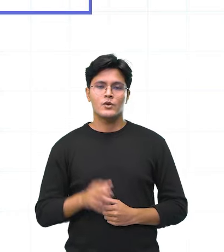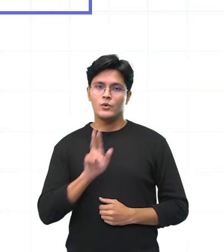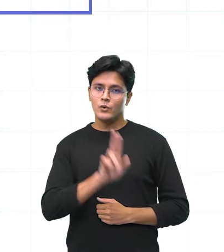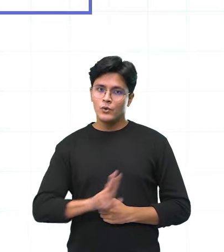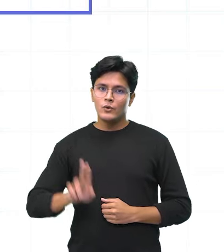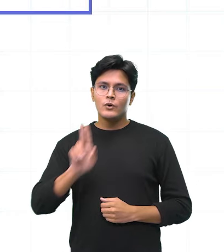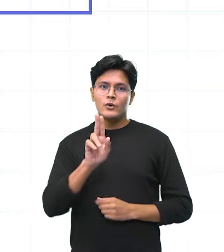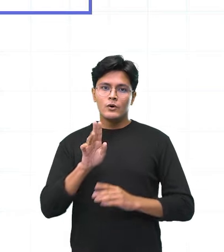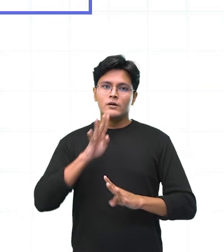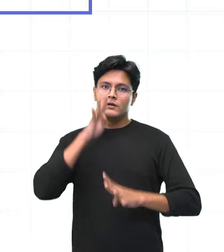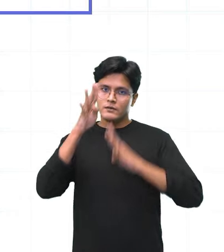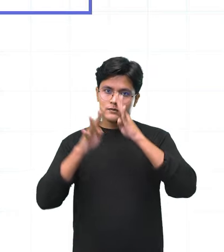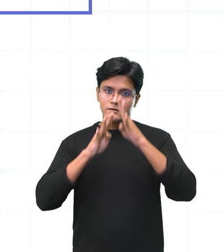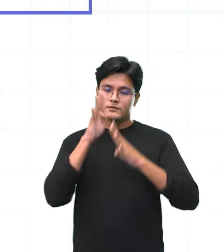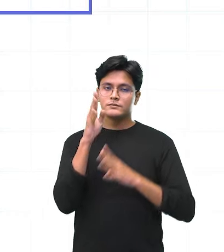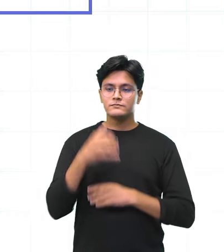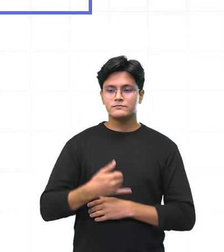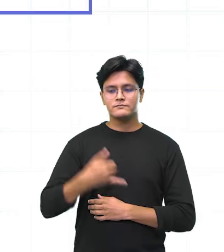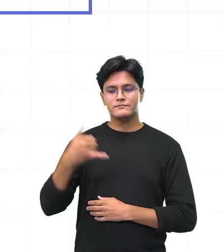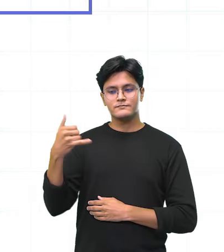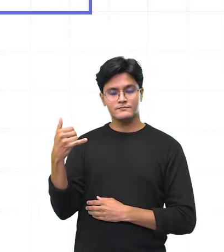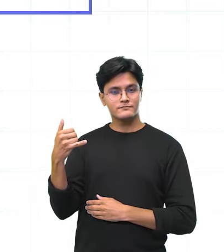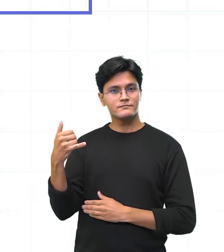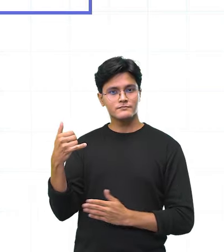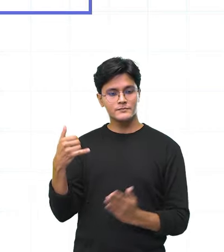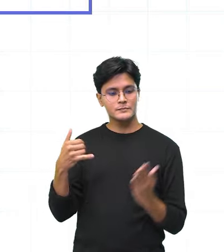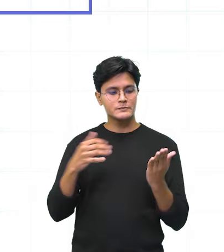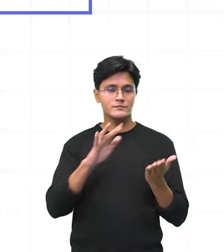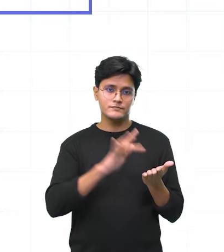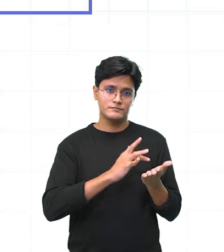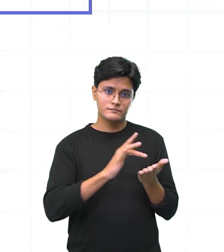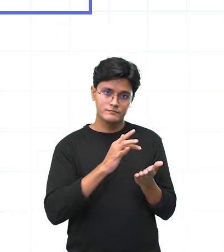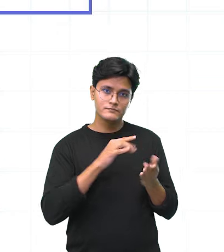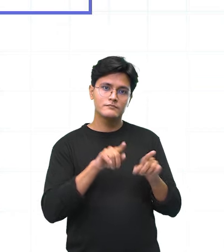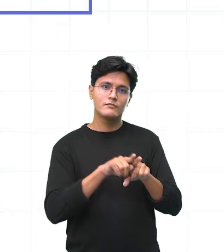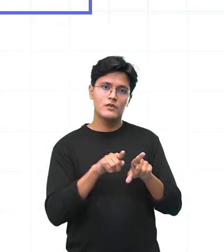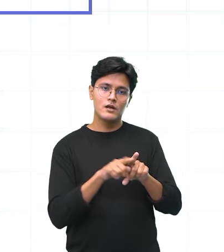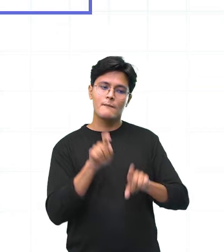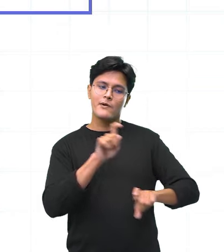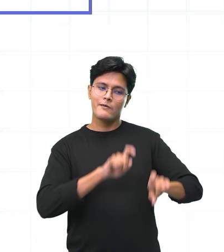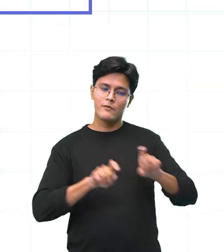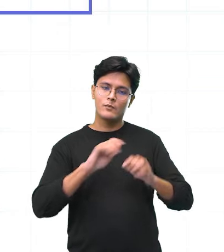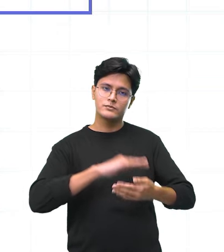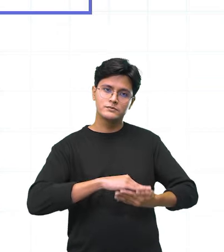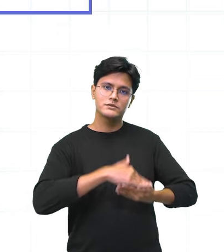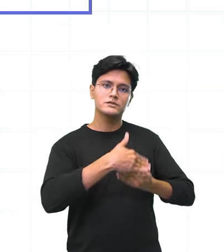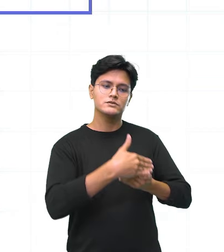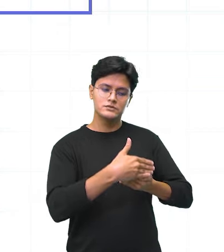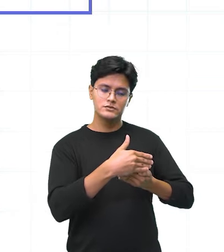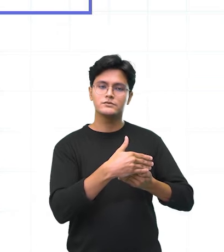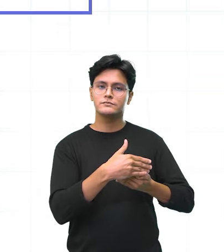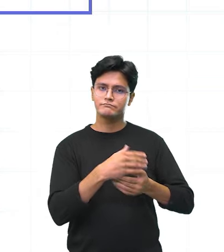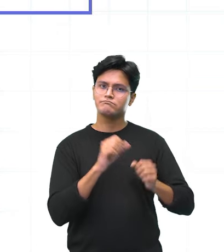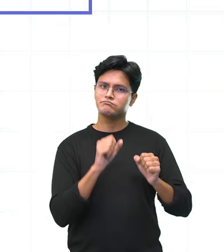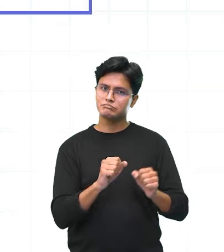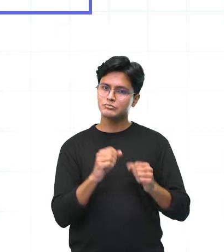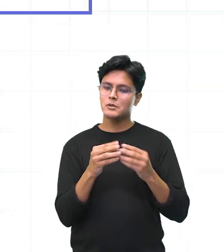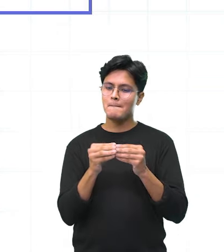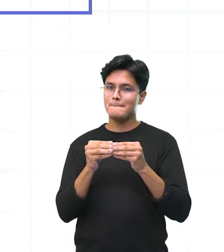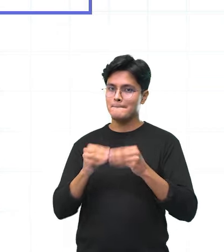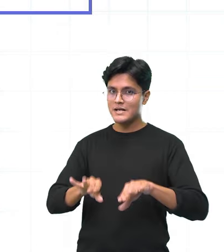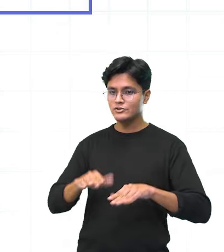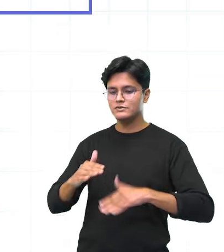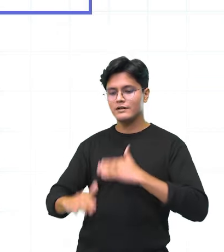uso excessivo de celulares, tablets e do próprio computador pode afetar no